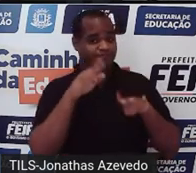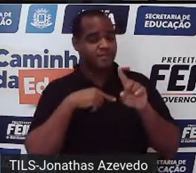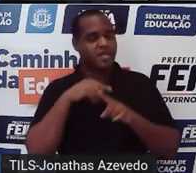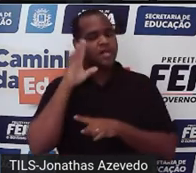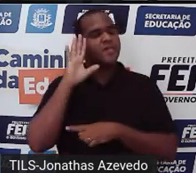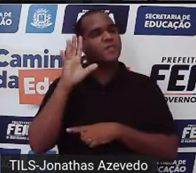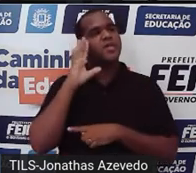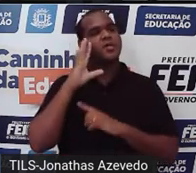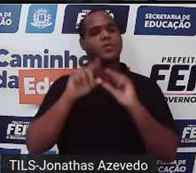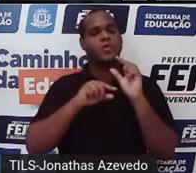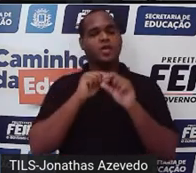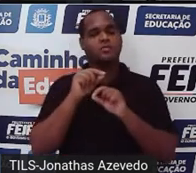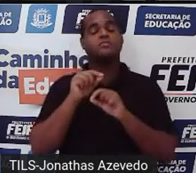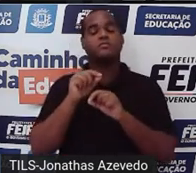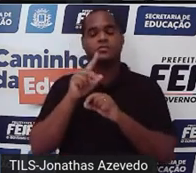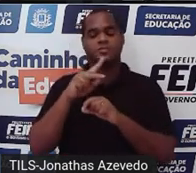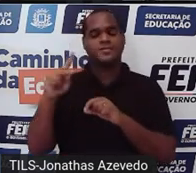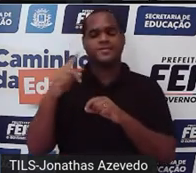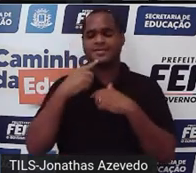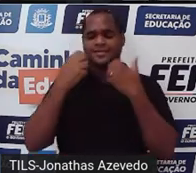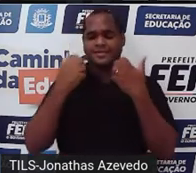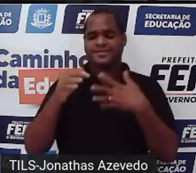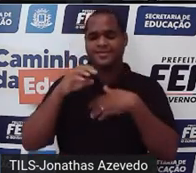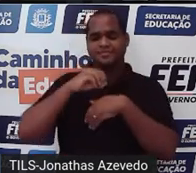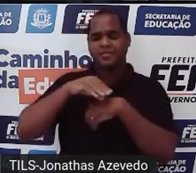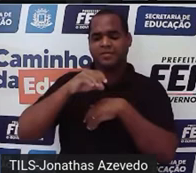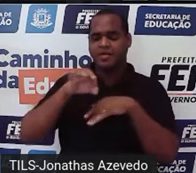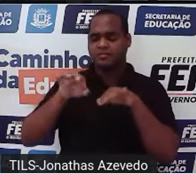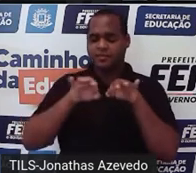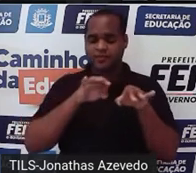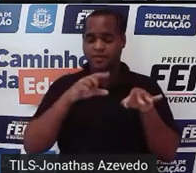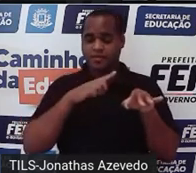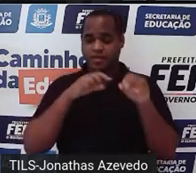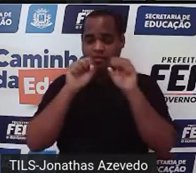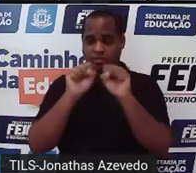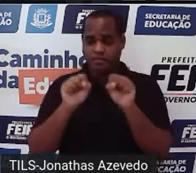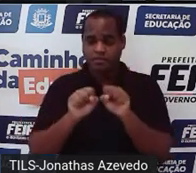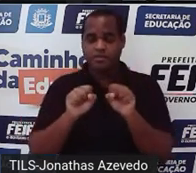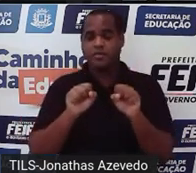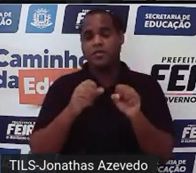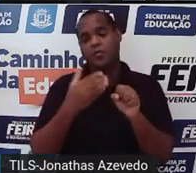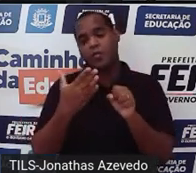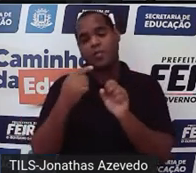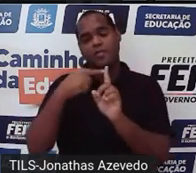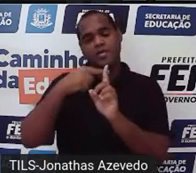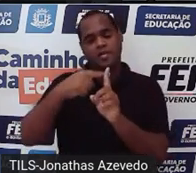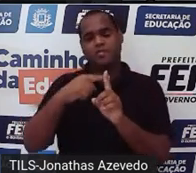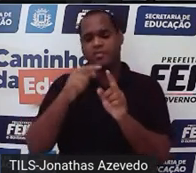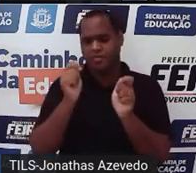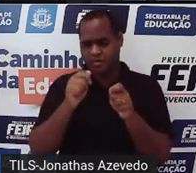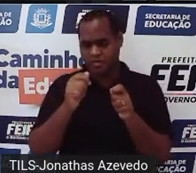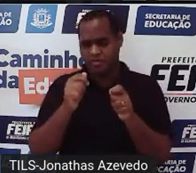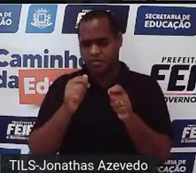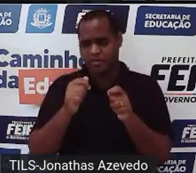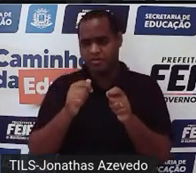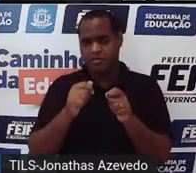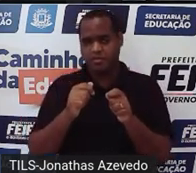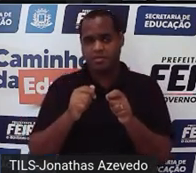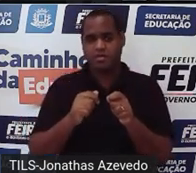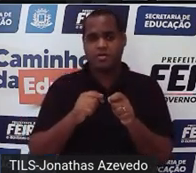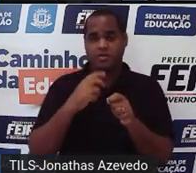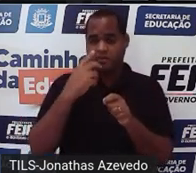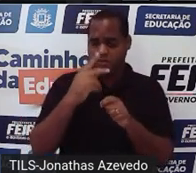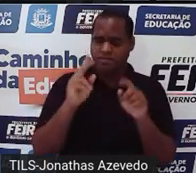perguntado assim professor e se eu fosse resolver esse sistema pela adição você